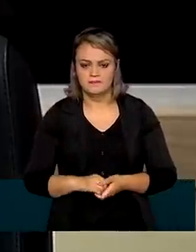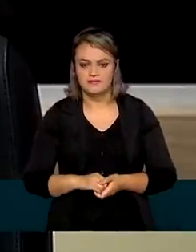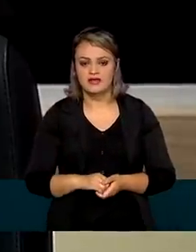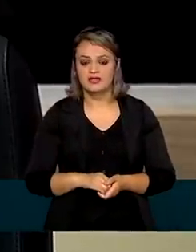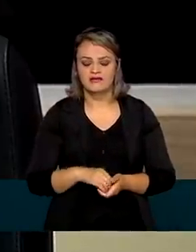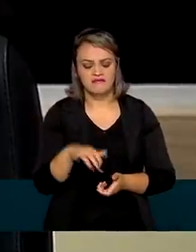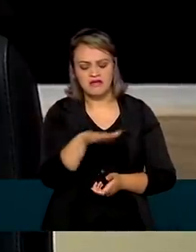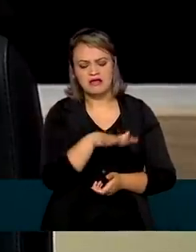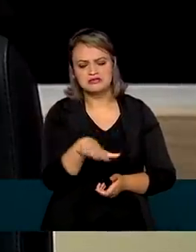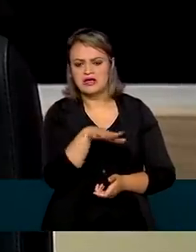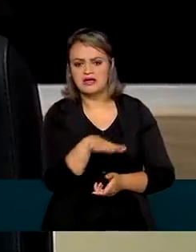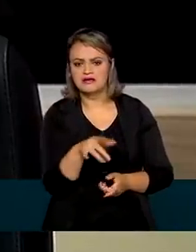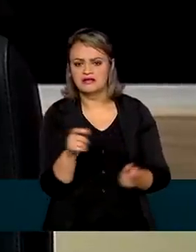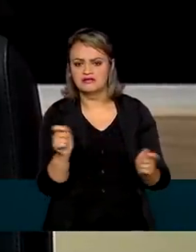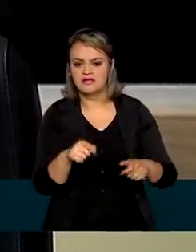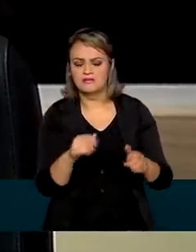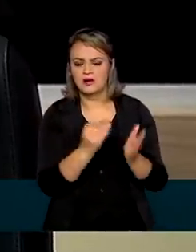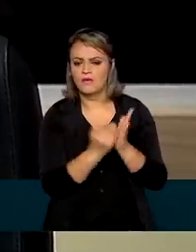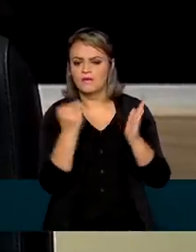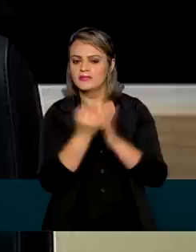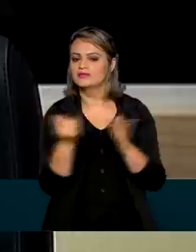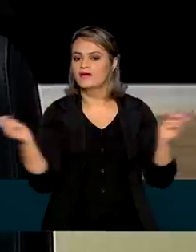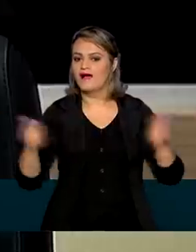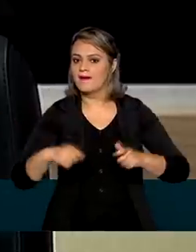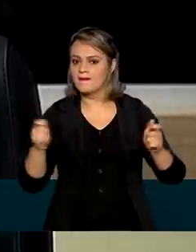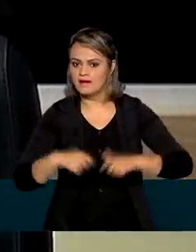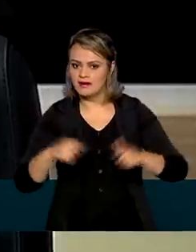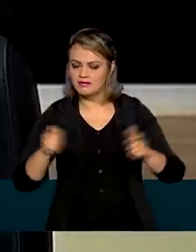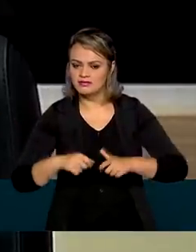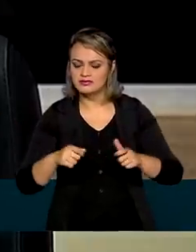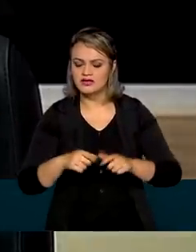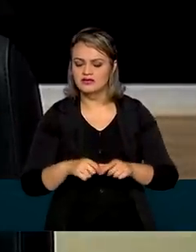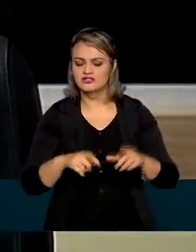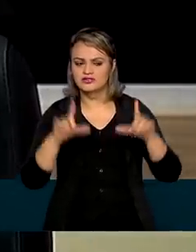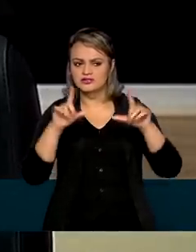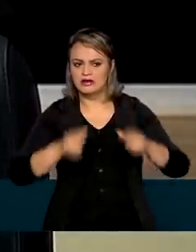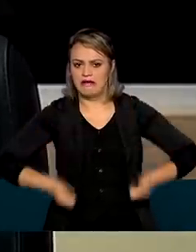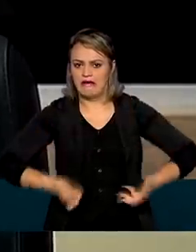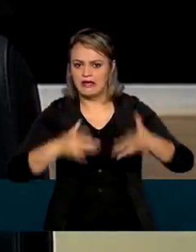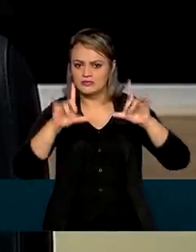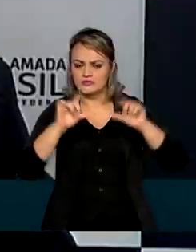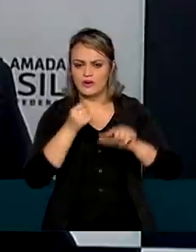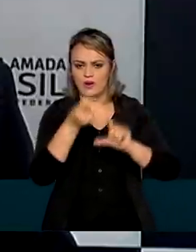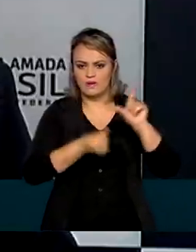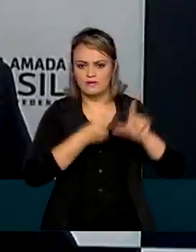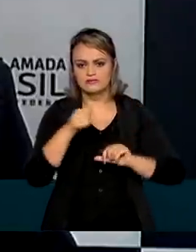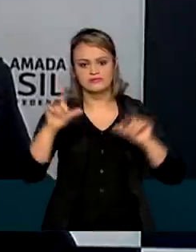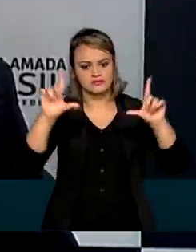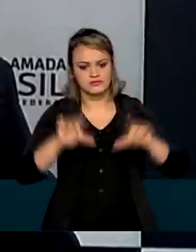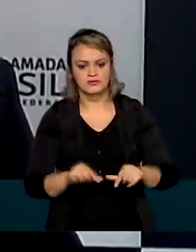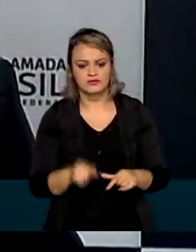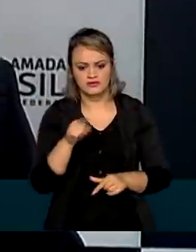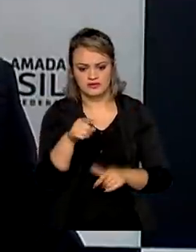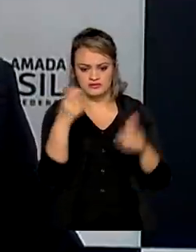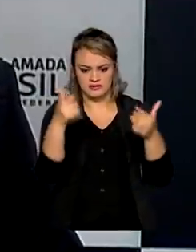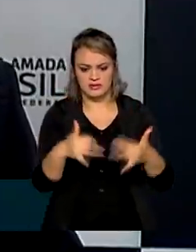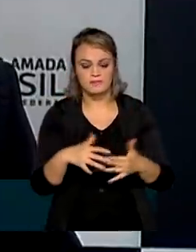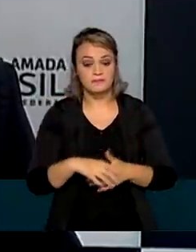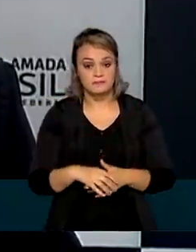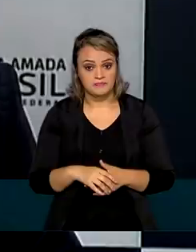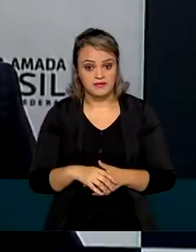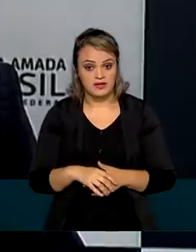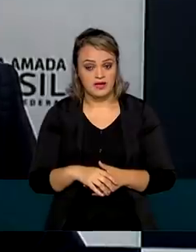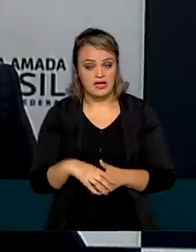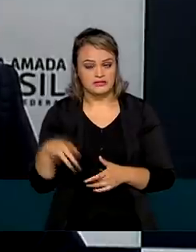que gera aí a possibilidade de um aumento de capacidade, de redução dos custos logísticos. Fico pensando